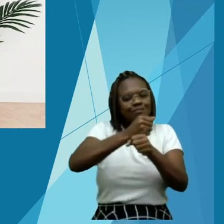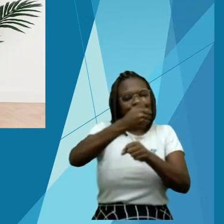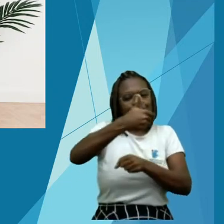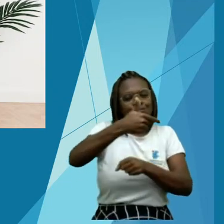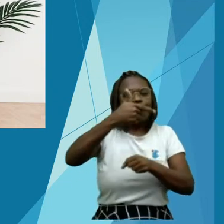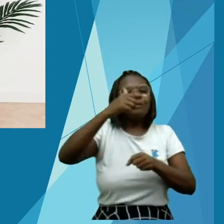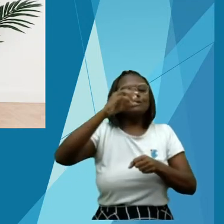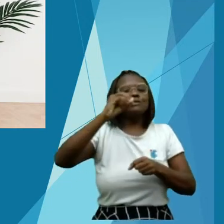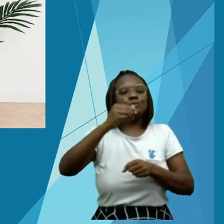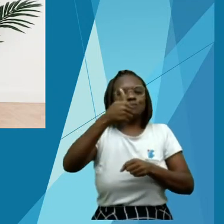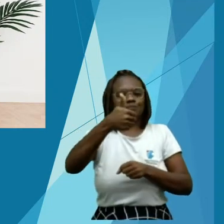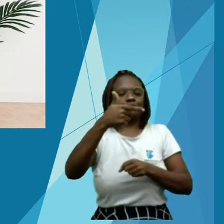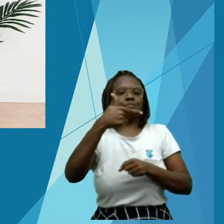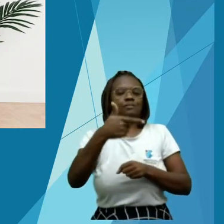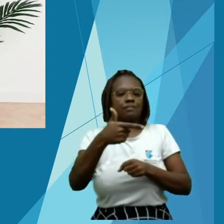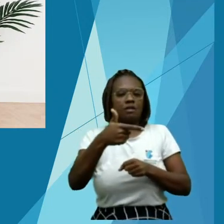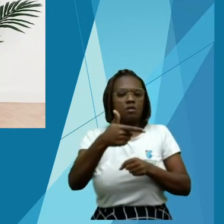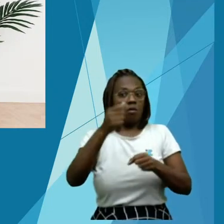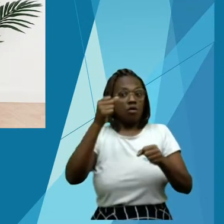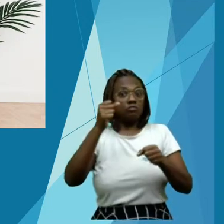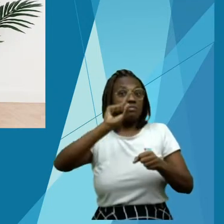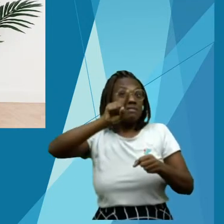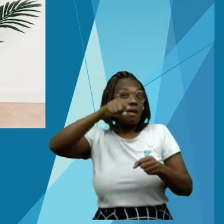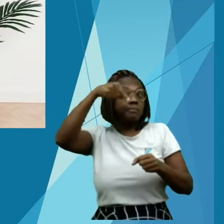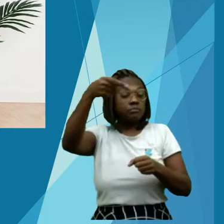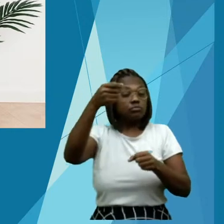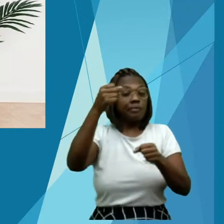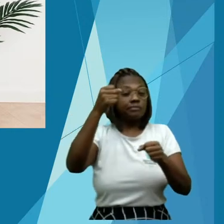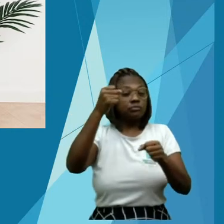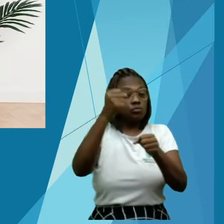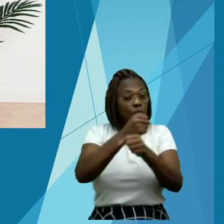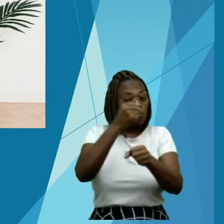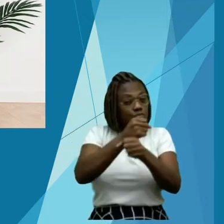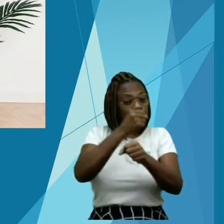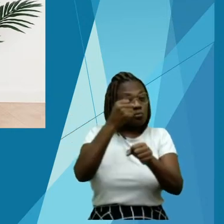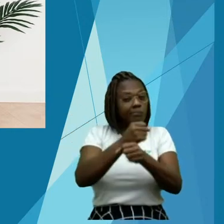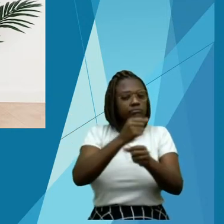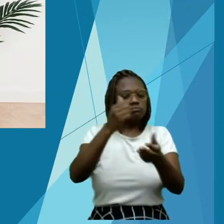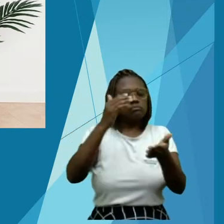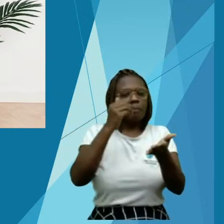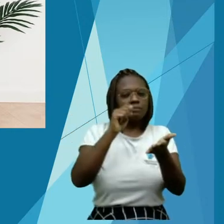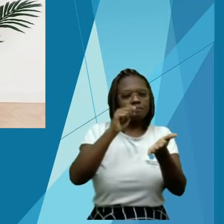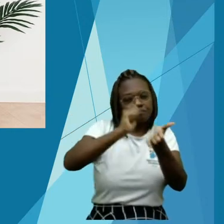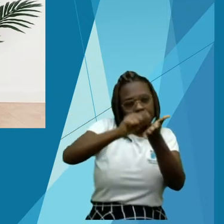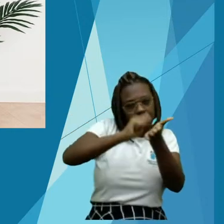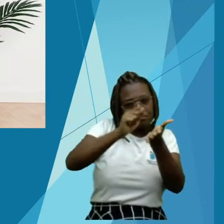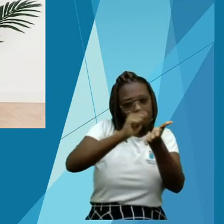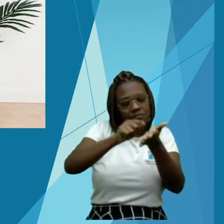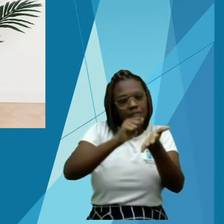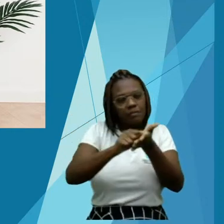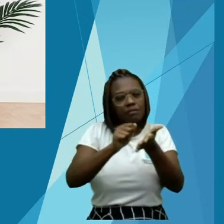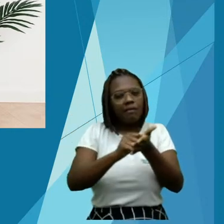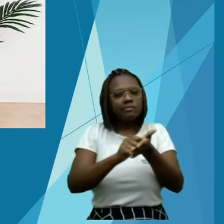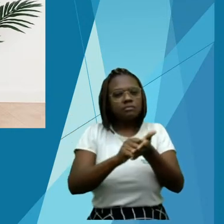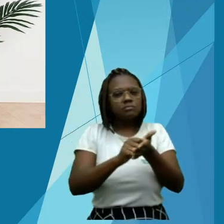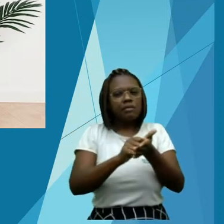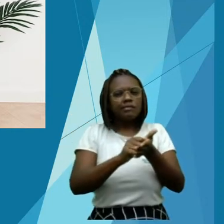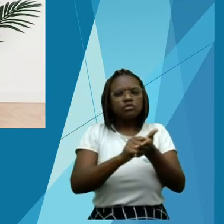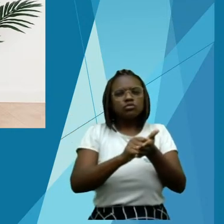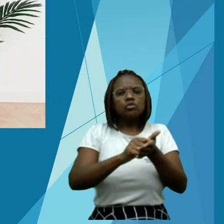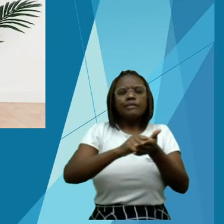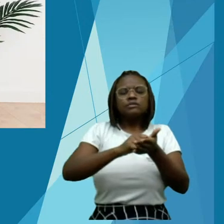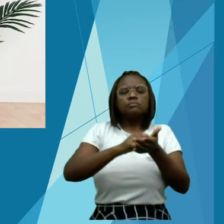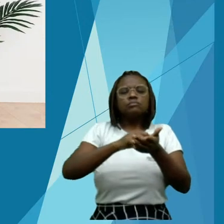professores e também o bibliotecário José de Arimatea. Gostaria de agradecer também toda